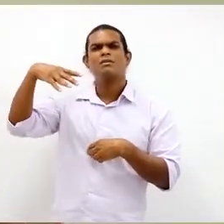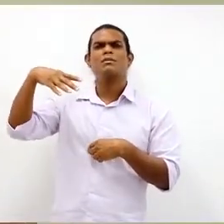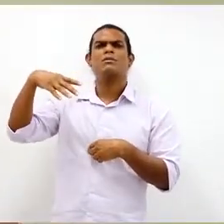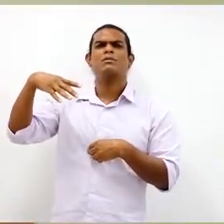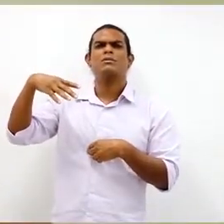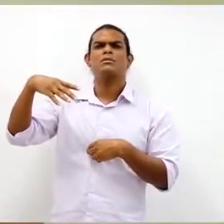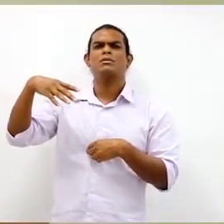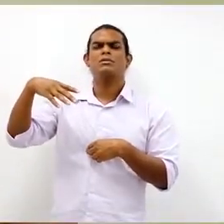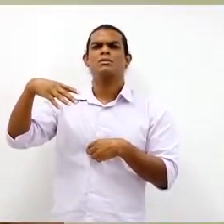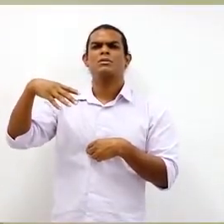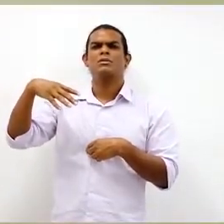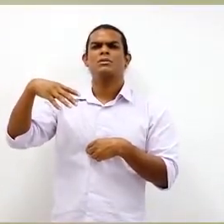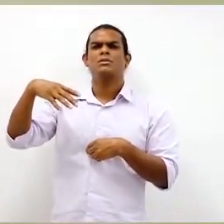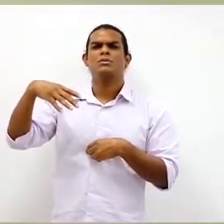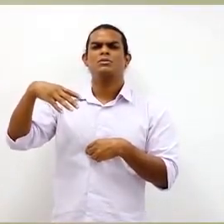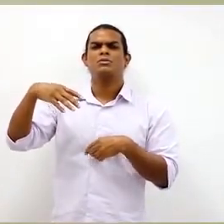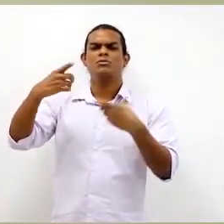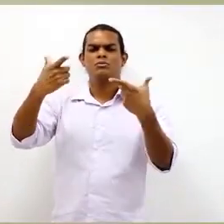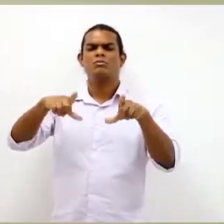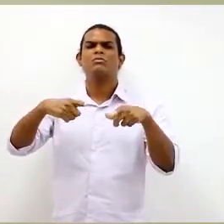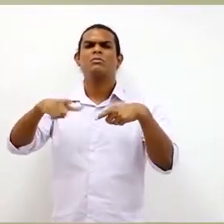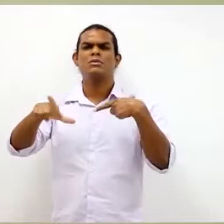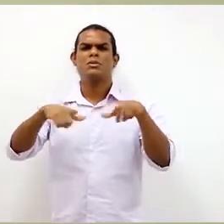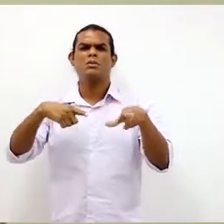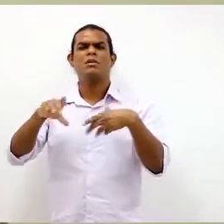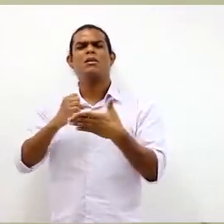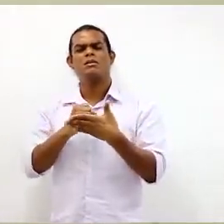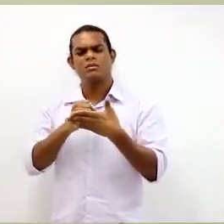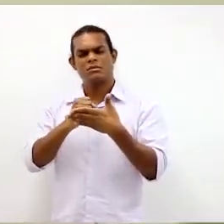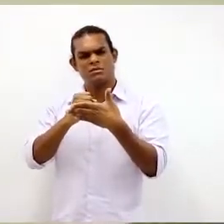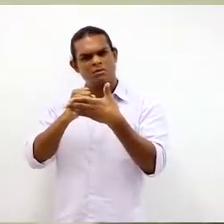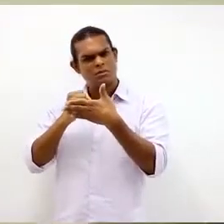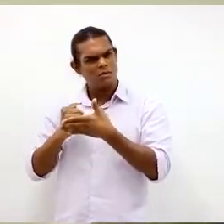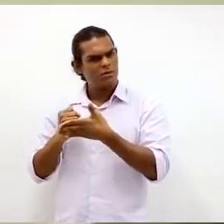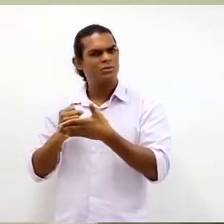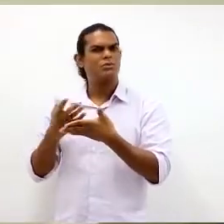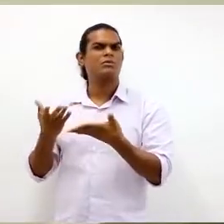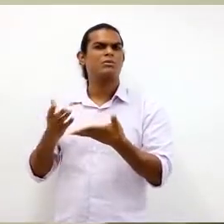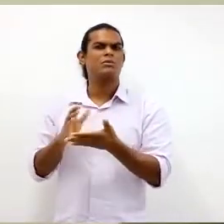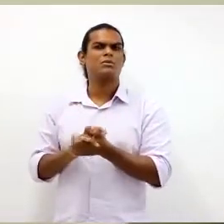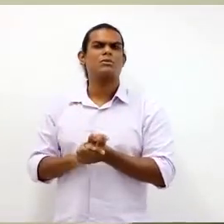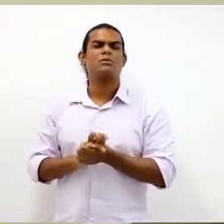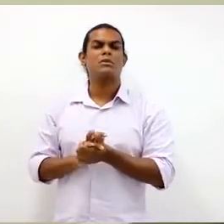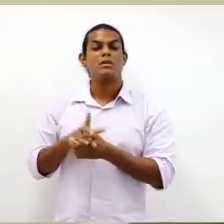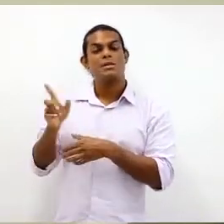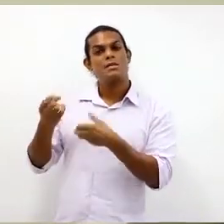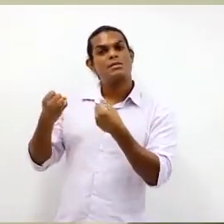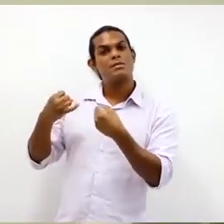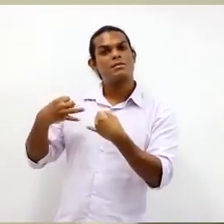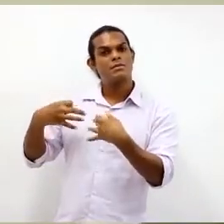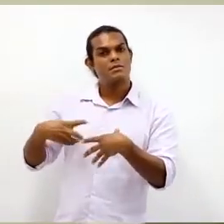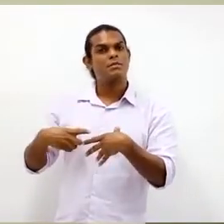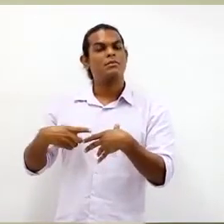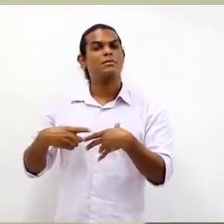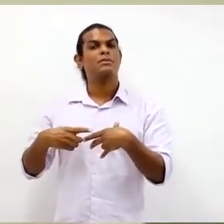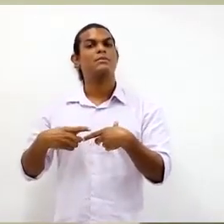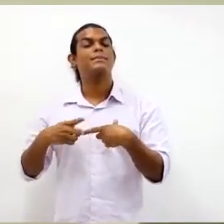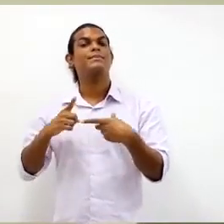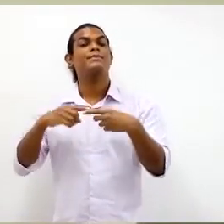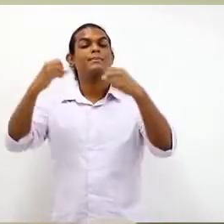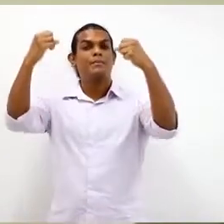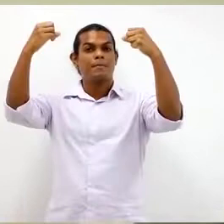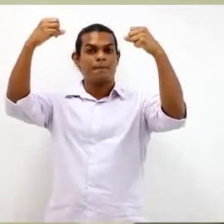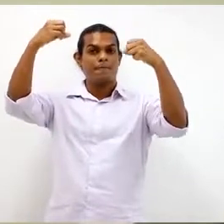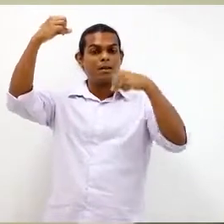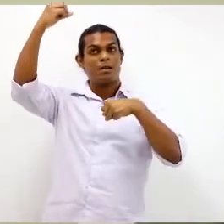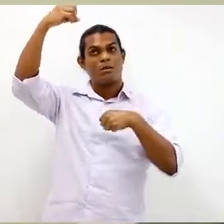objeto também ajuda. Ele nos coloca que, além da luminosidade natural que